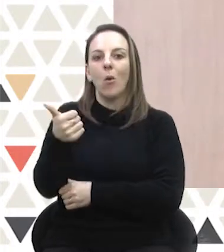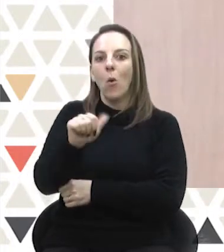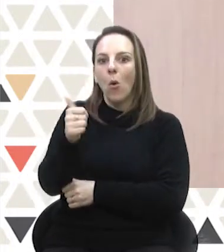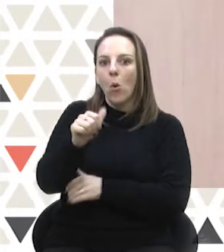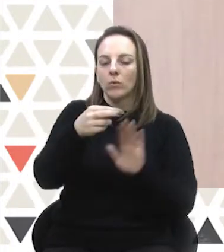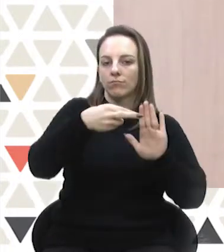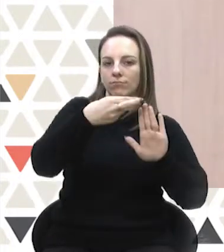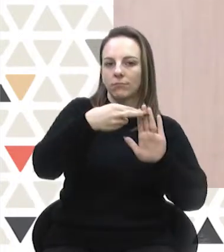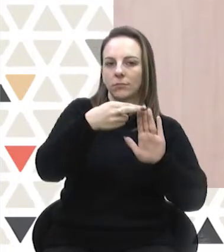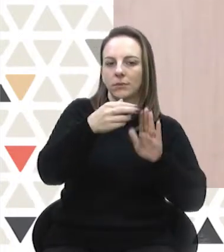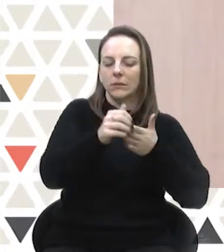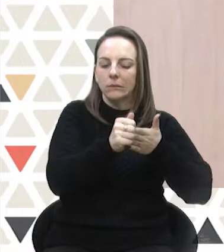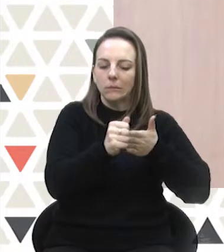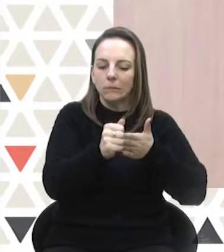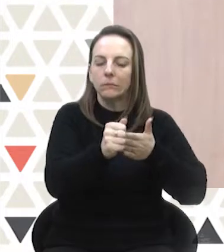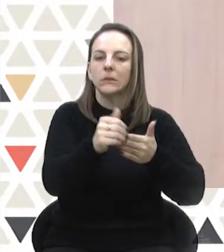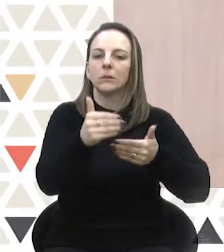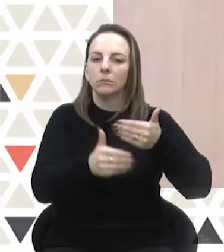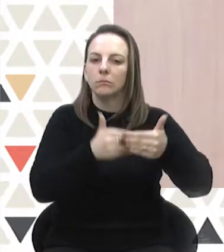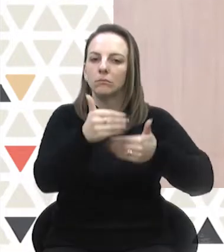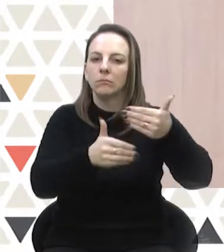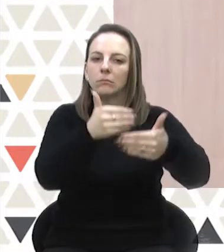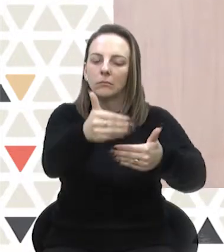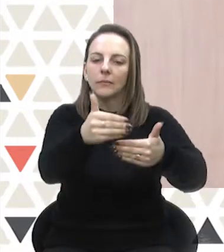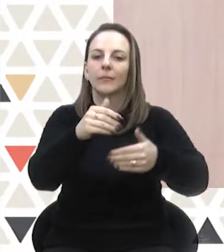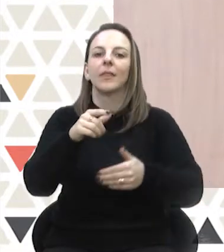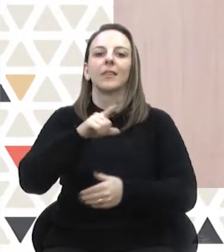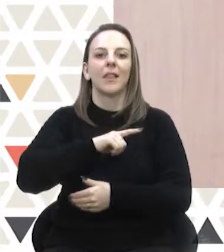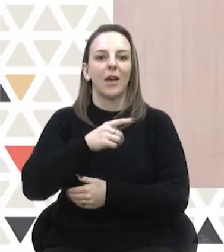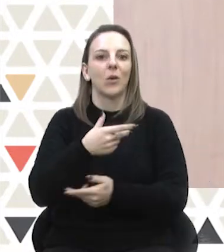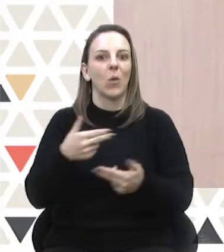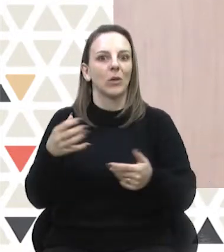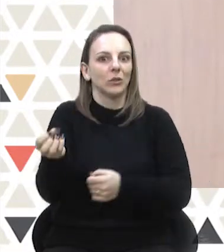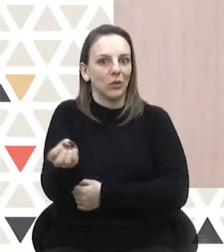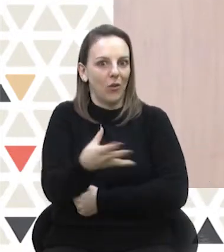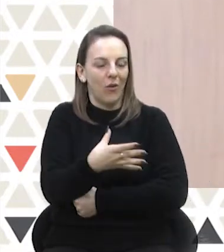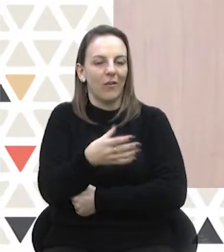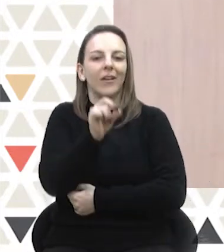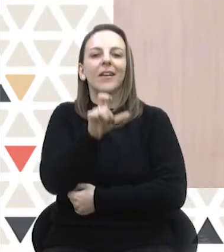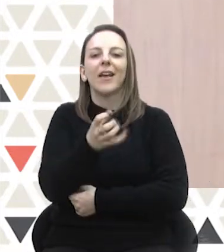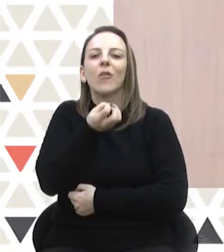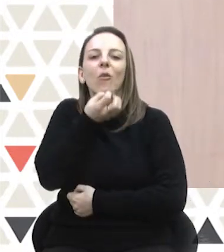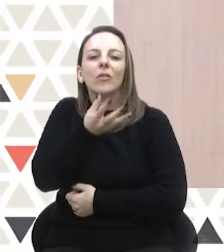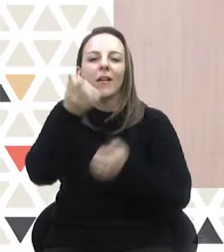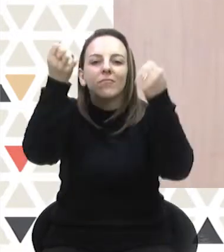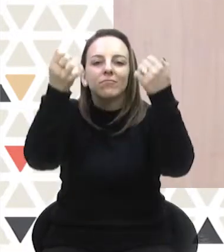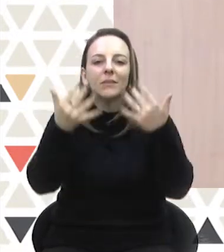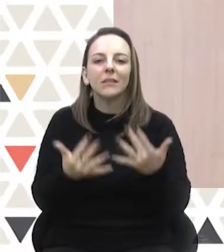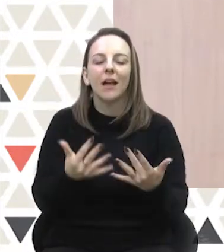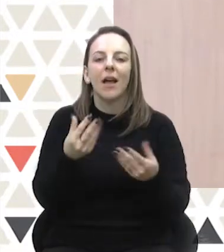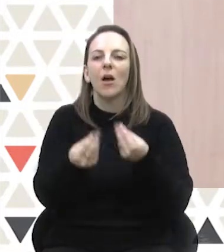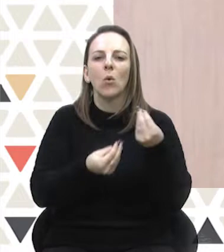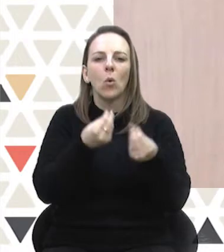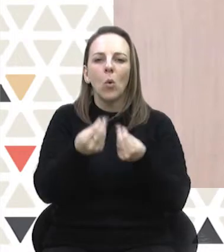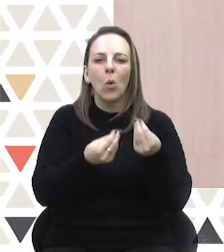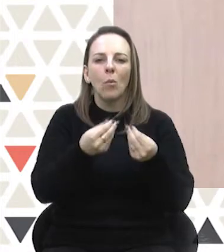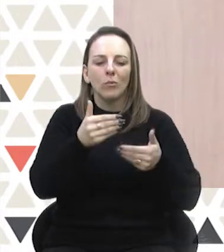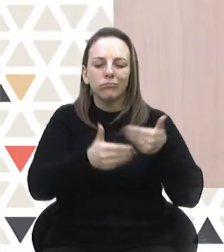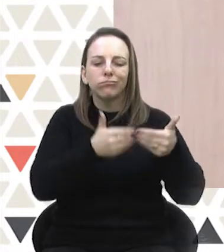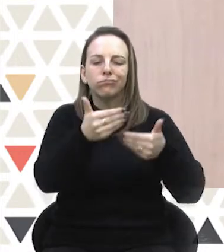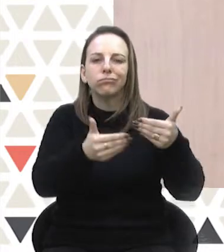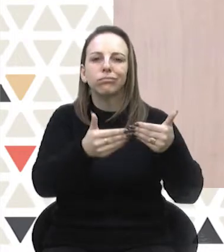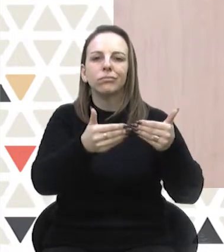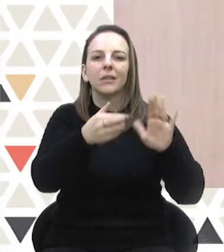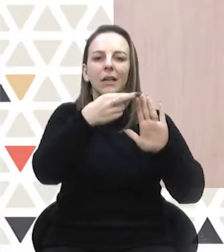resoluções que vão guiar todo esse processo. E tem novidade aí. Quem vai nos contar e explicar qual a função